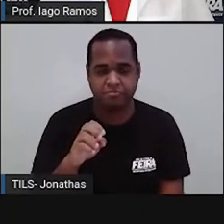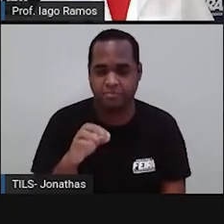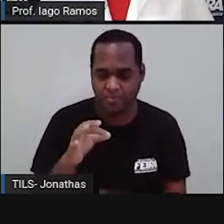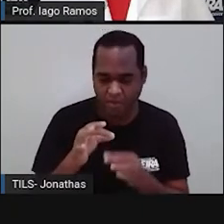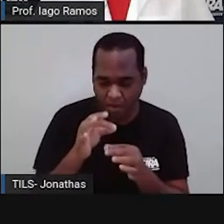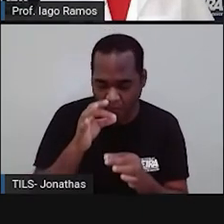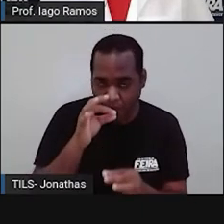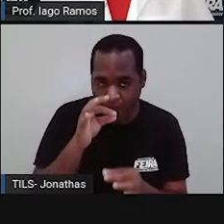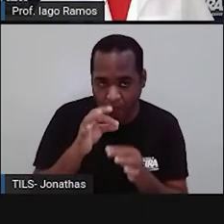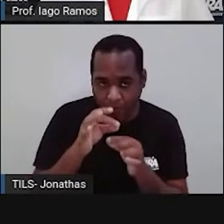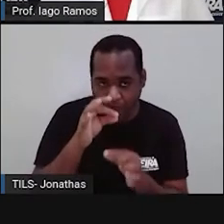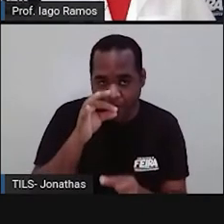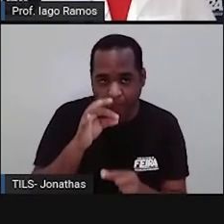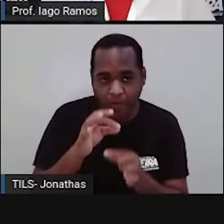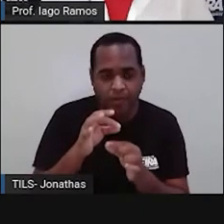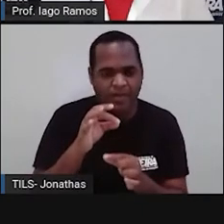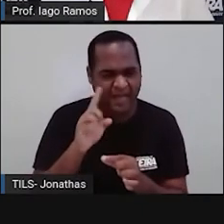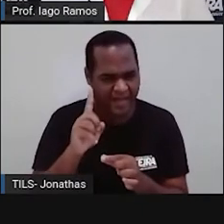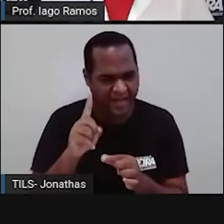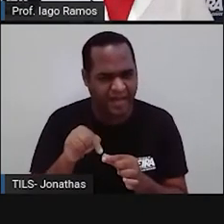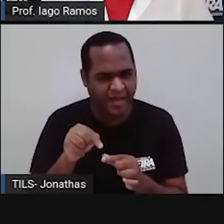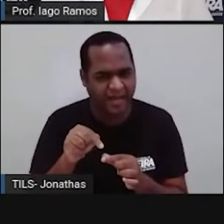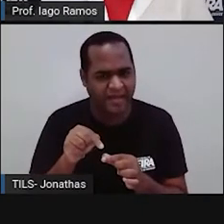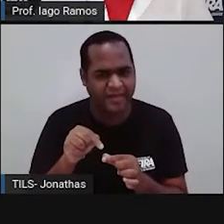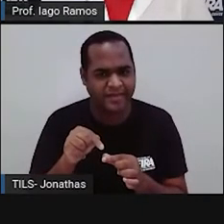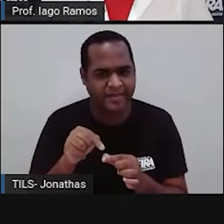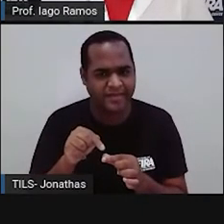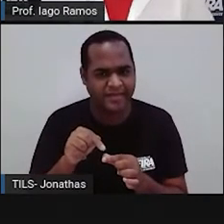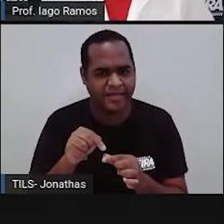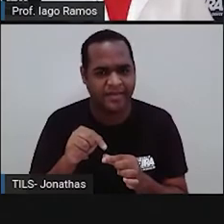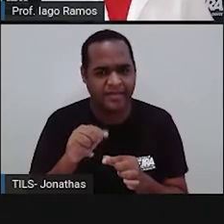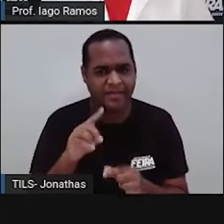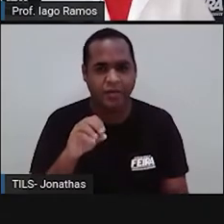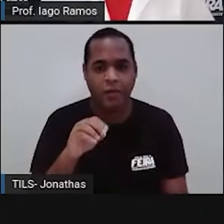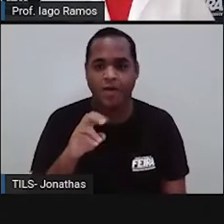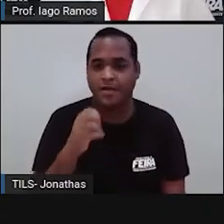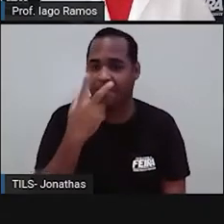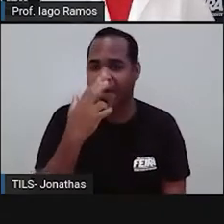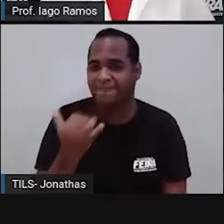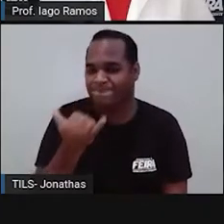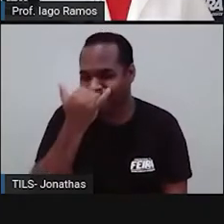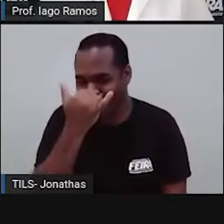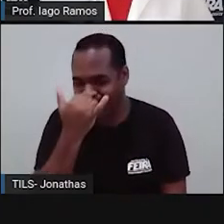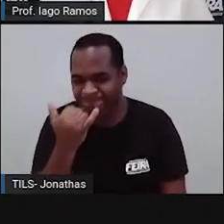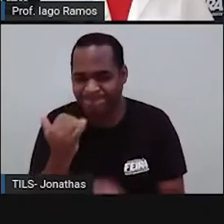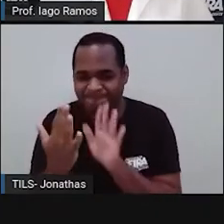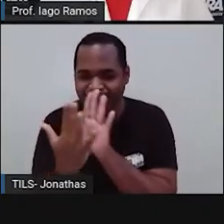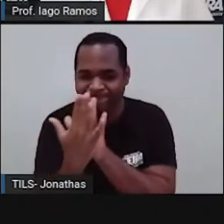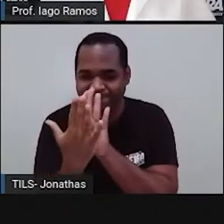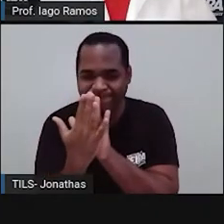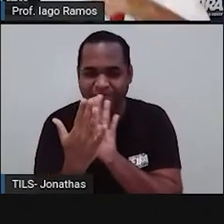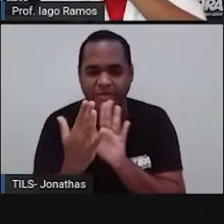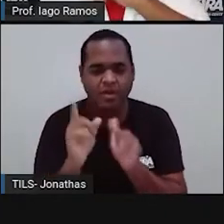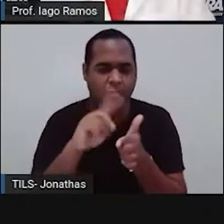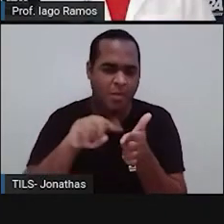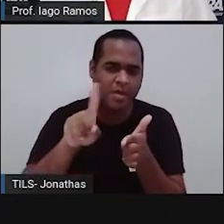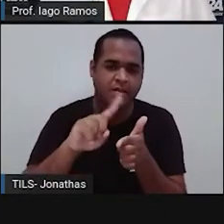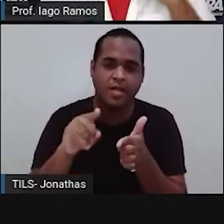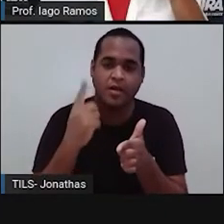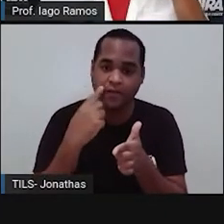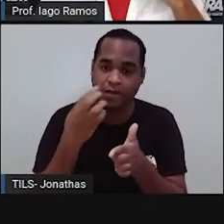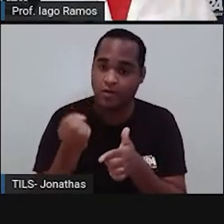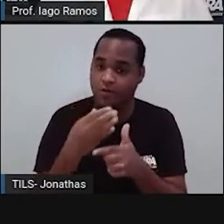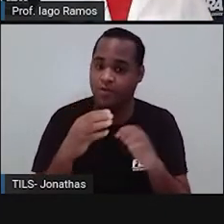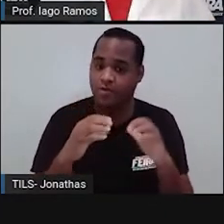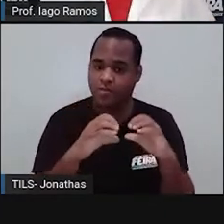geladinho. Um geladinho. Ah, acabei batendo. Olha só, não tem problema. Só que agora eu estou